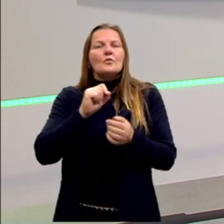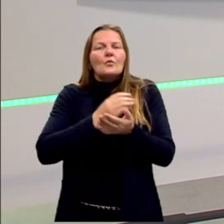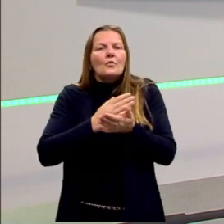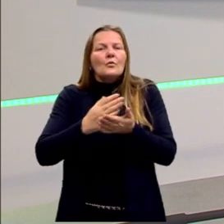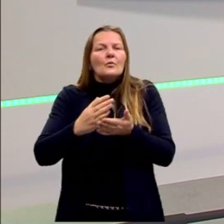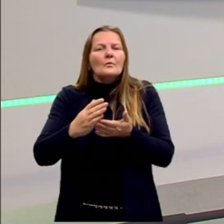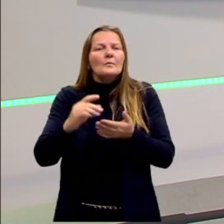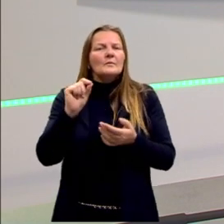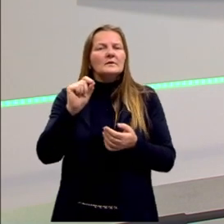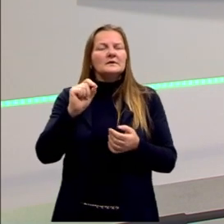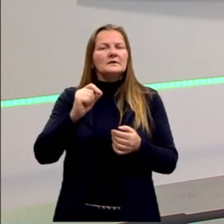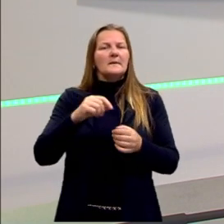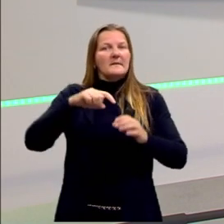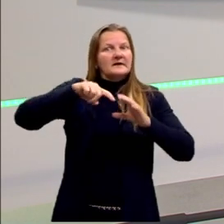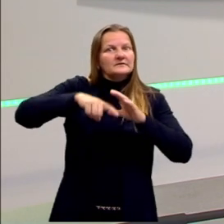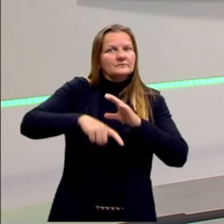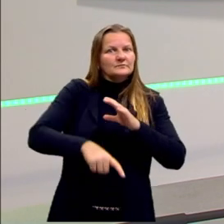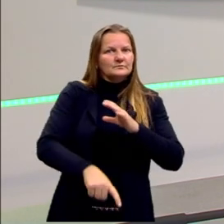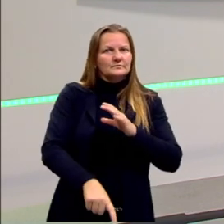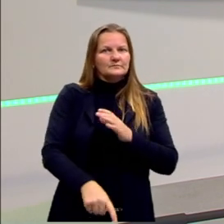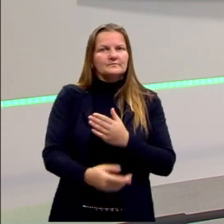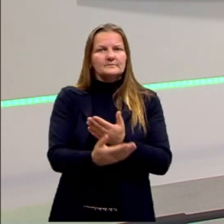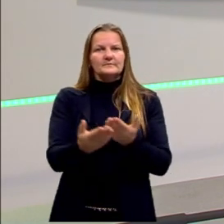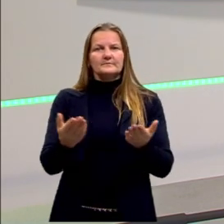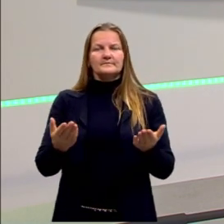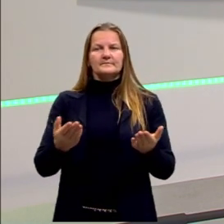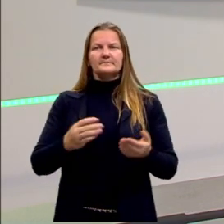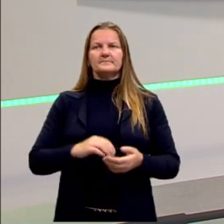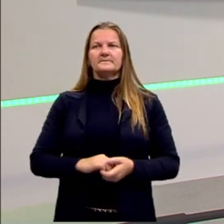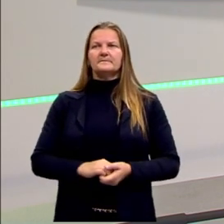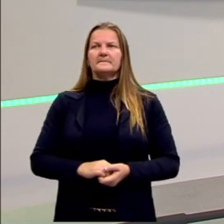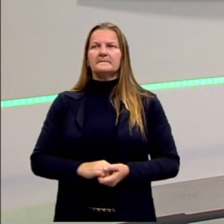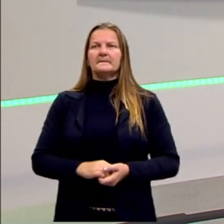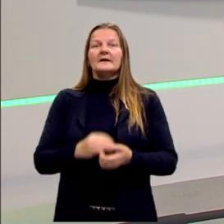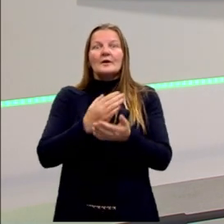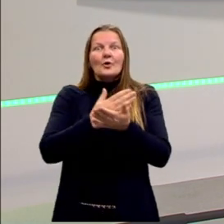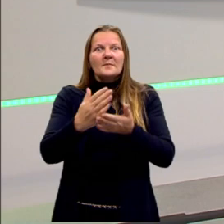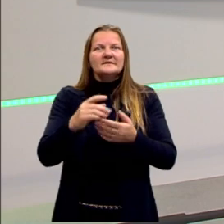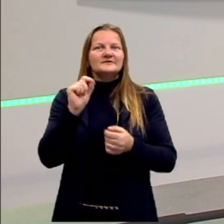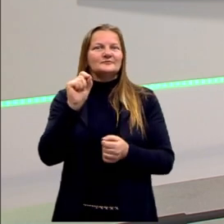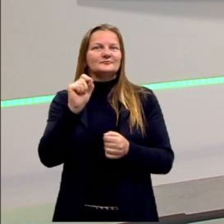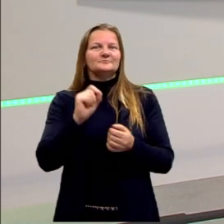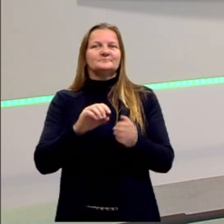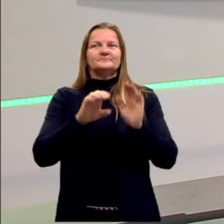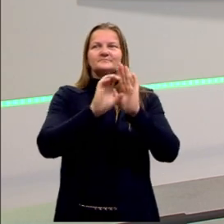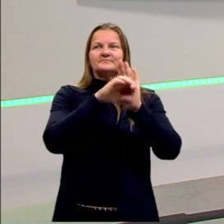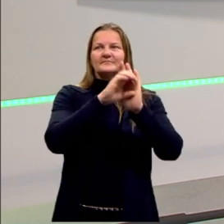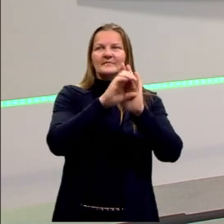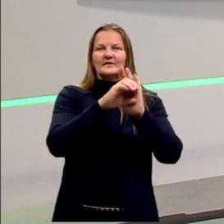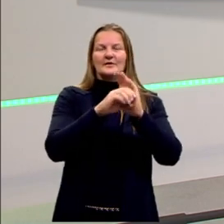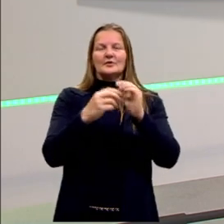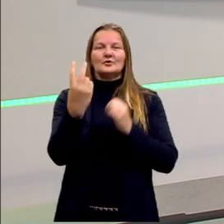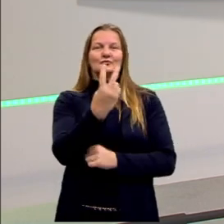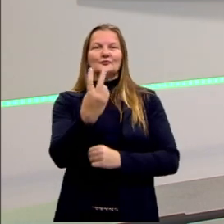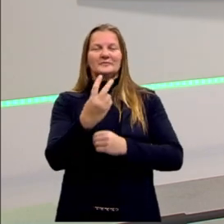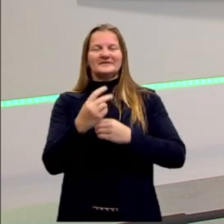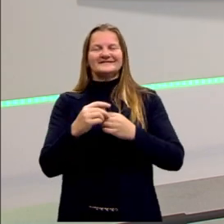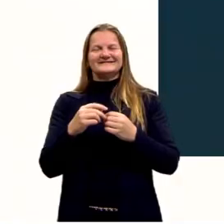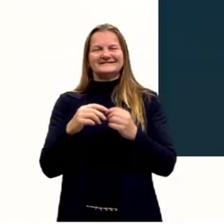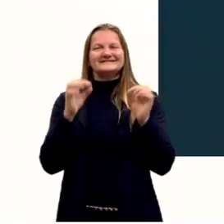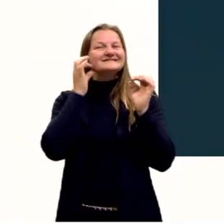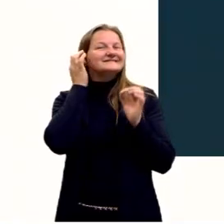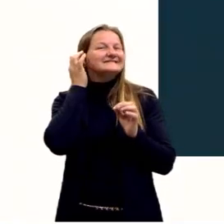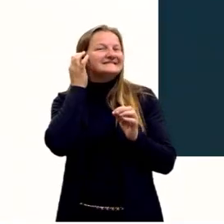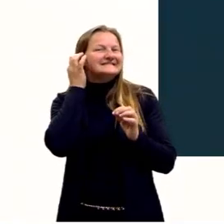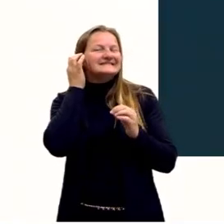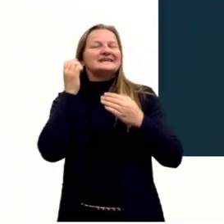pesado com vocês. Começando, então, com essa duplinha maravilhosa